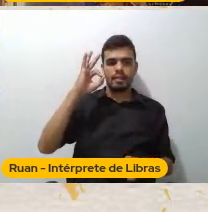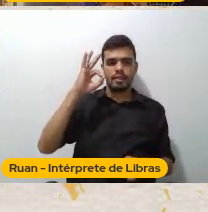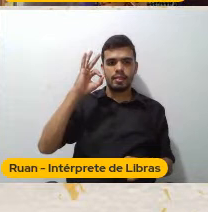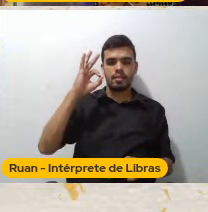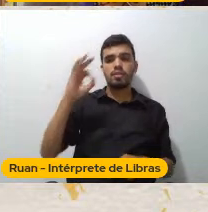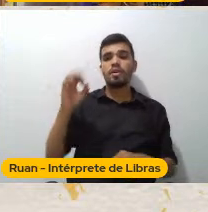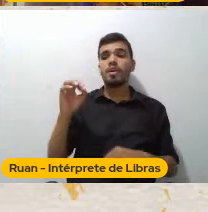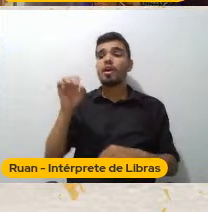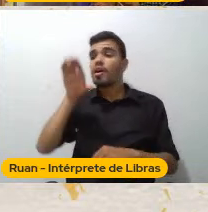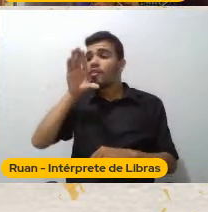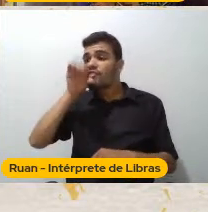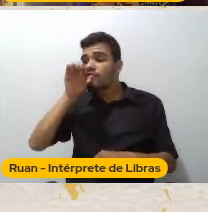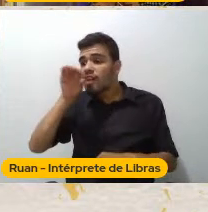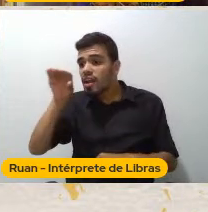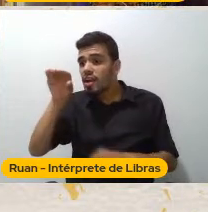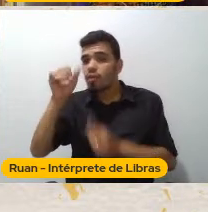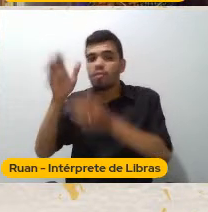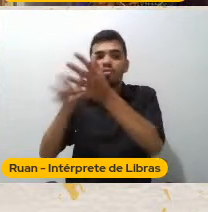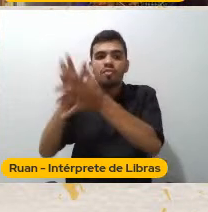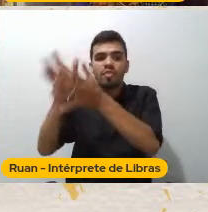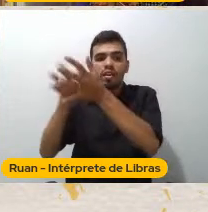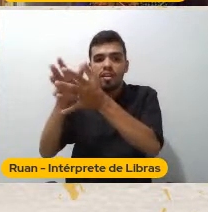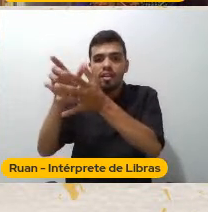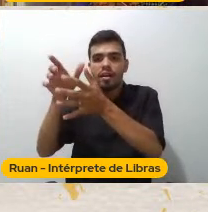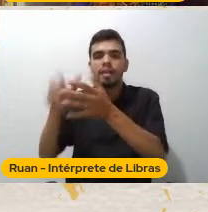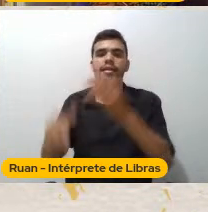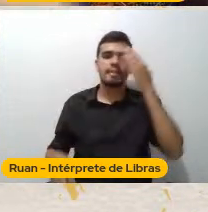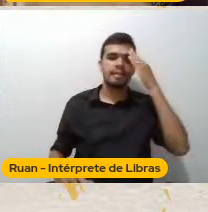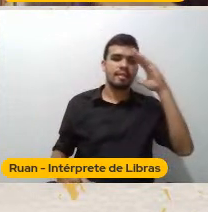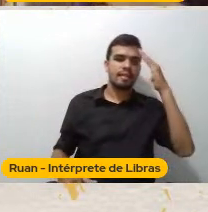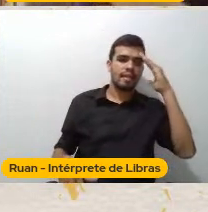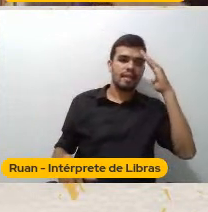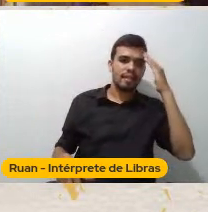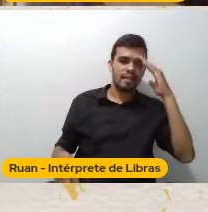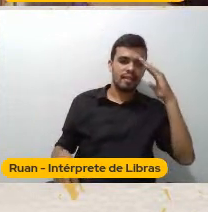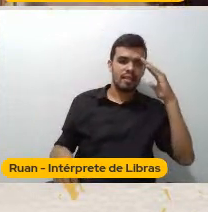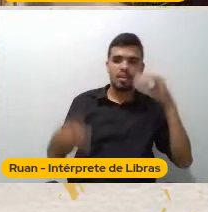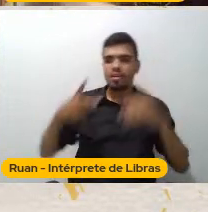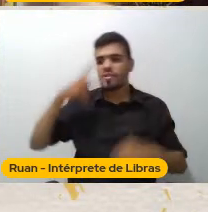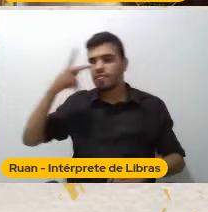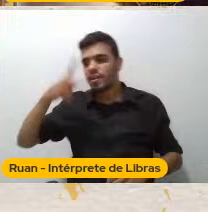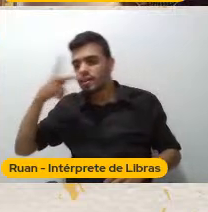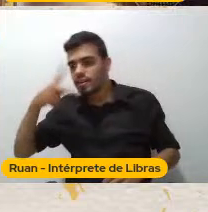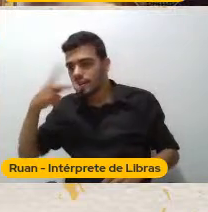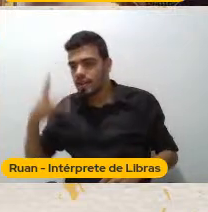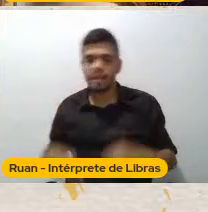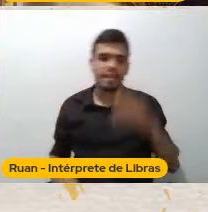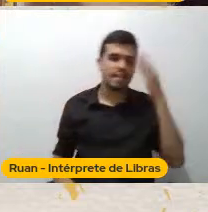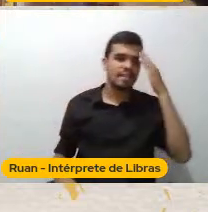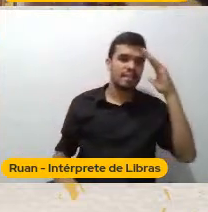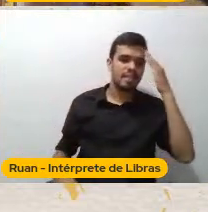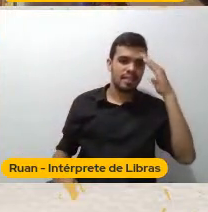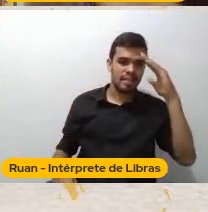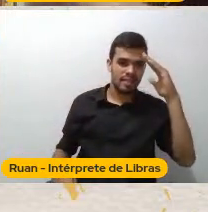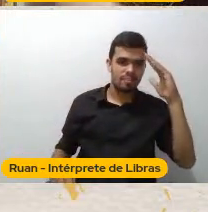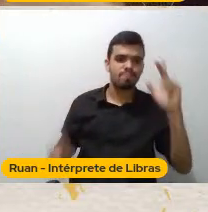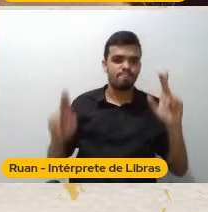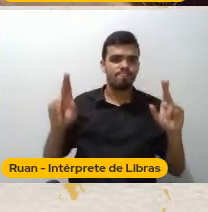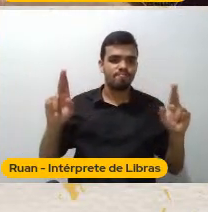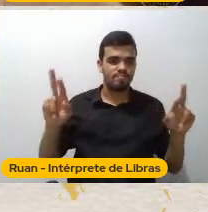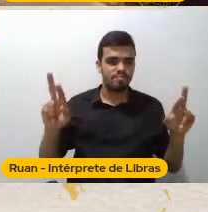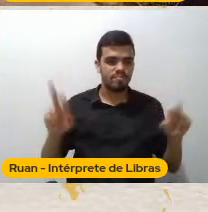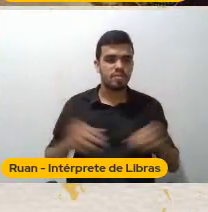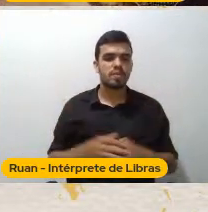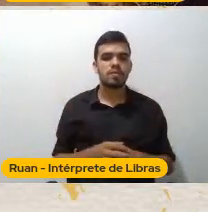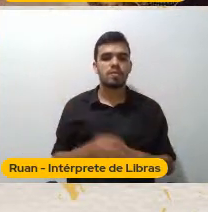diversos Eu escrevi isso Porque Eu tenho uma frase Do Lacan Que eu gosto muito Que ele diz A